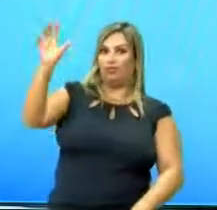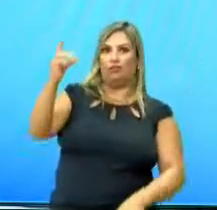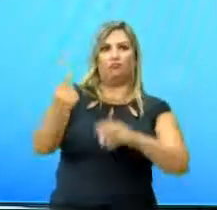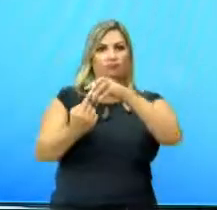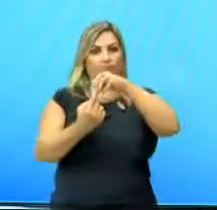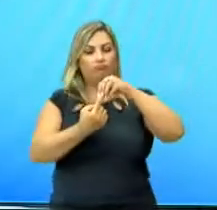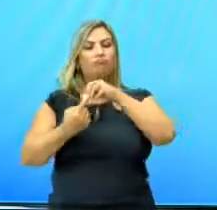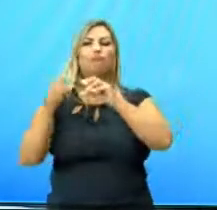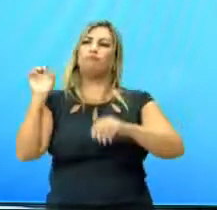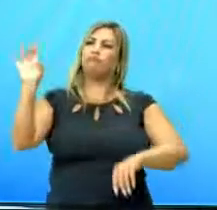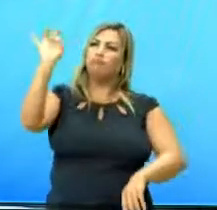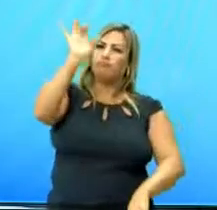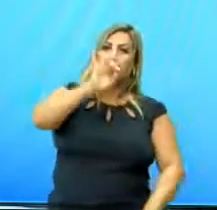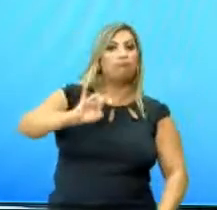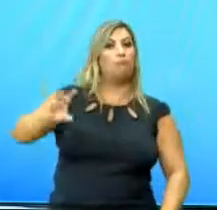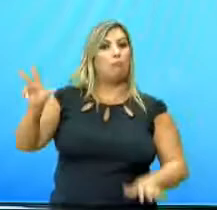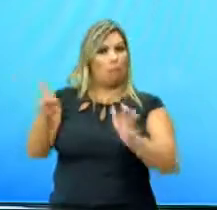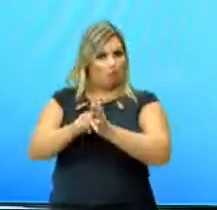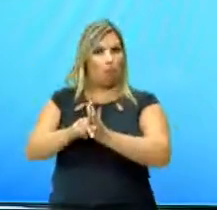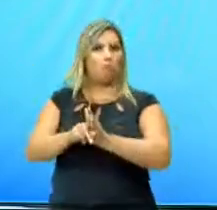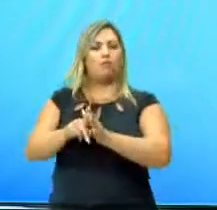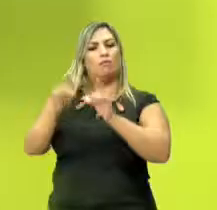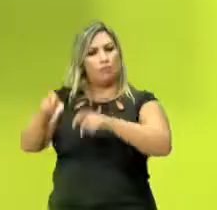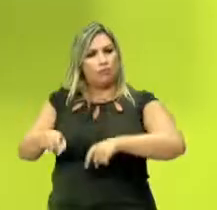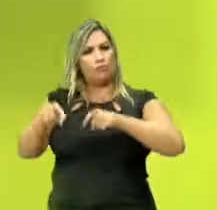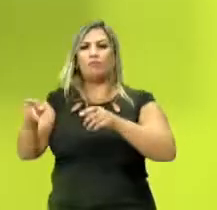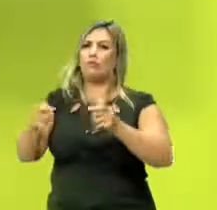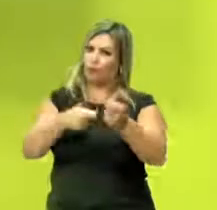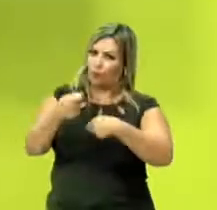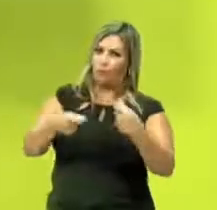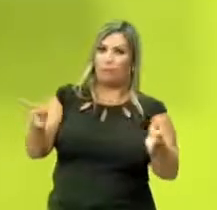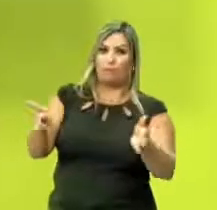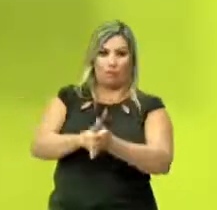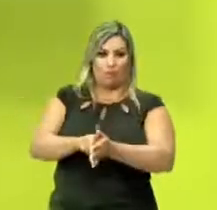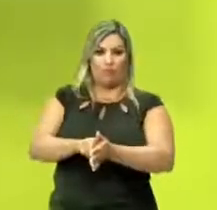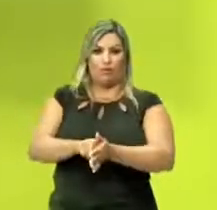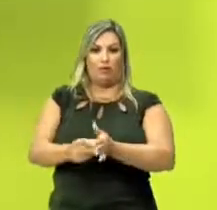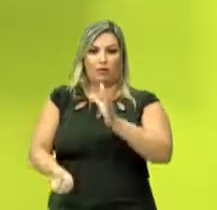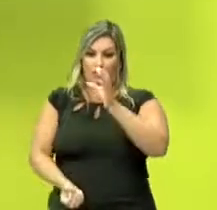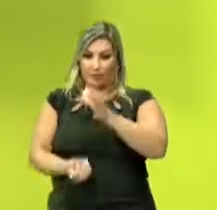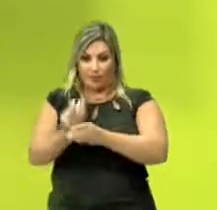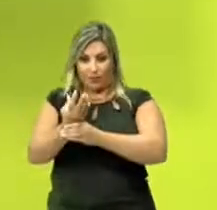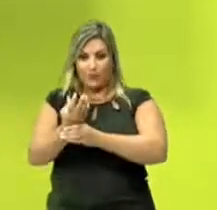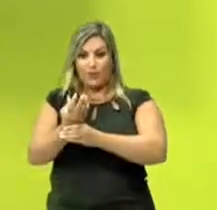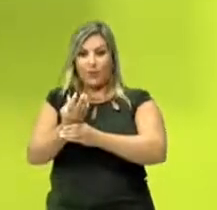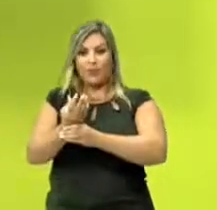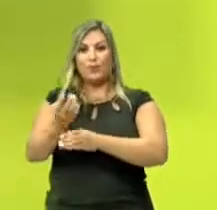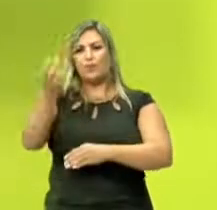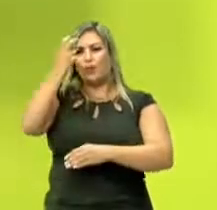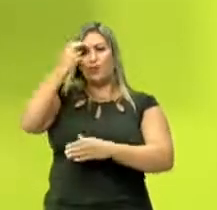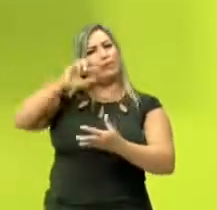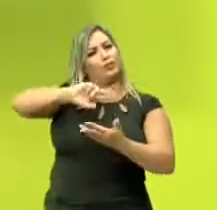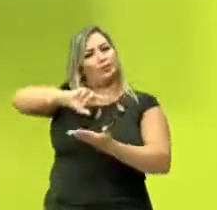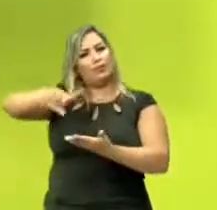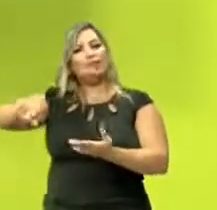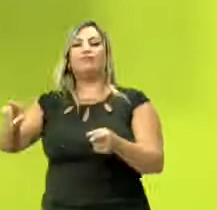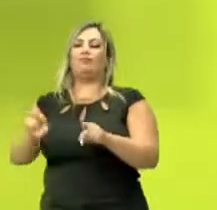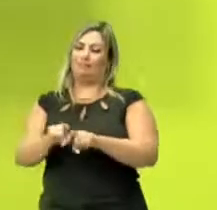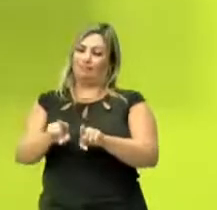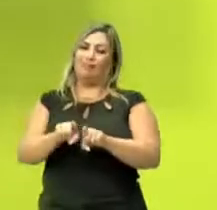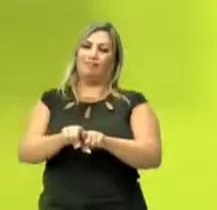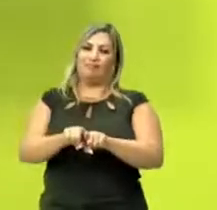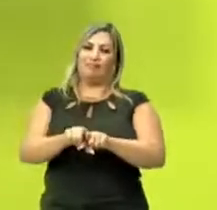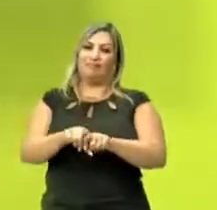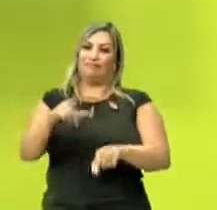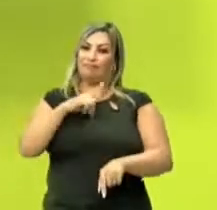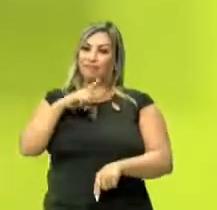isoladas no território brasileiro, cada uma com uma produção econômica diferente, que criou aí culturas diferentes. E